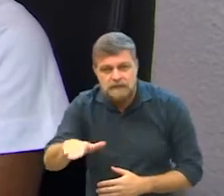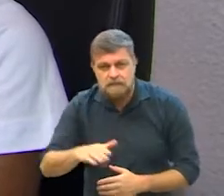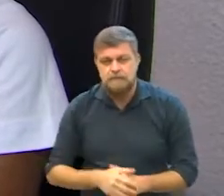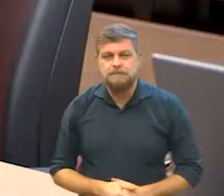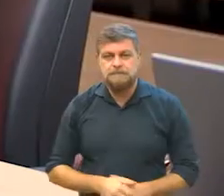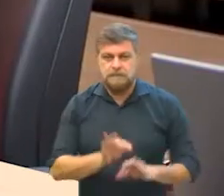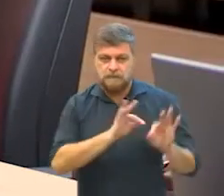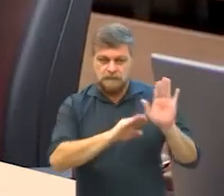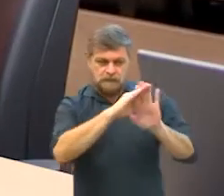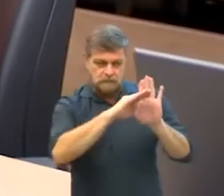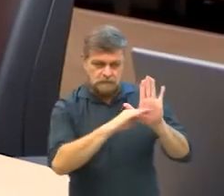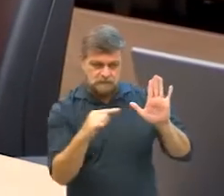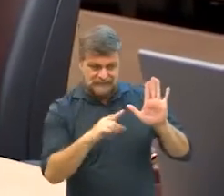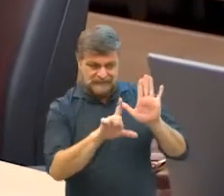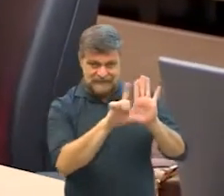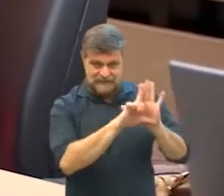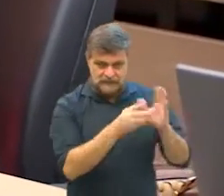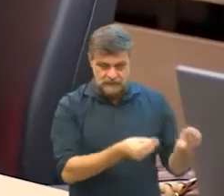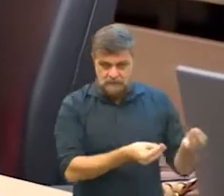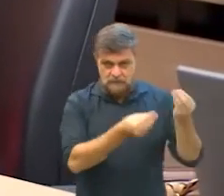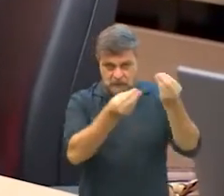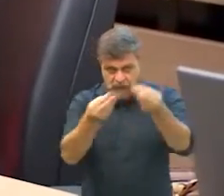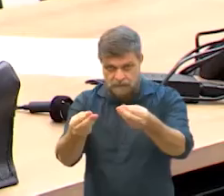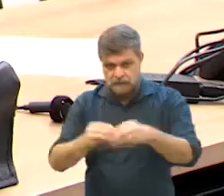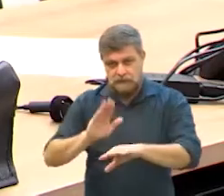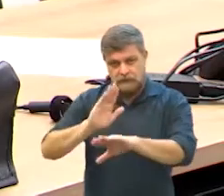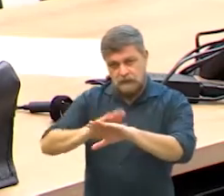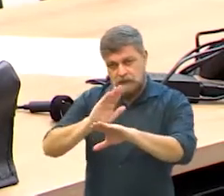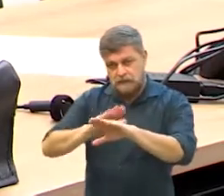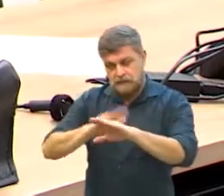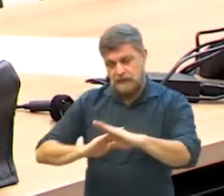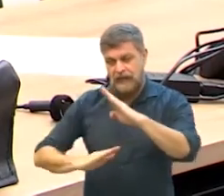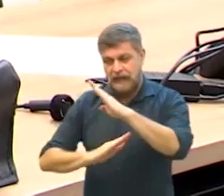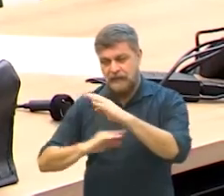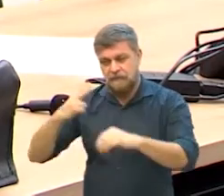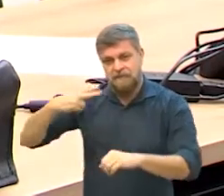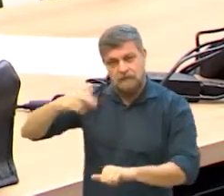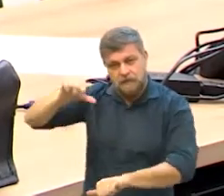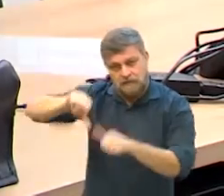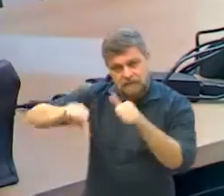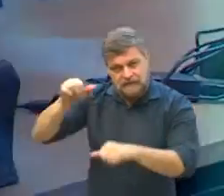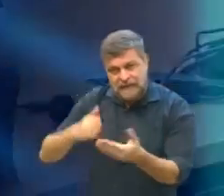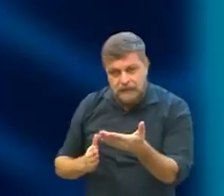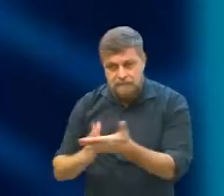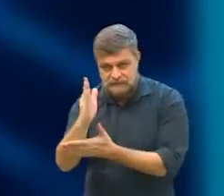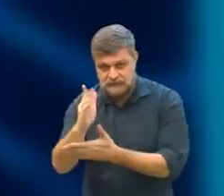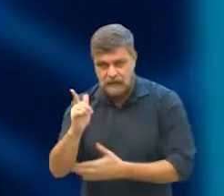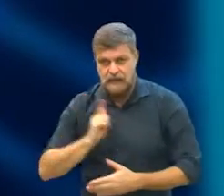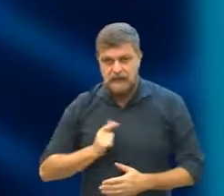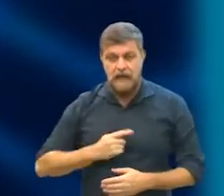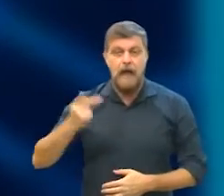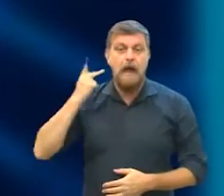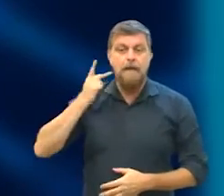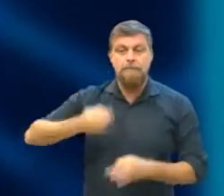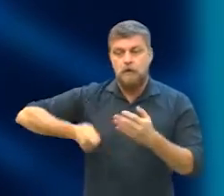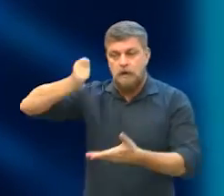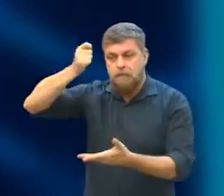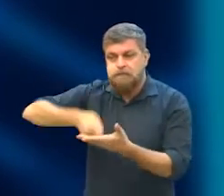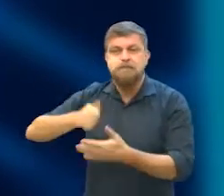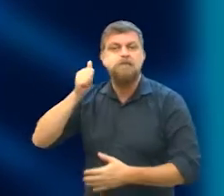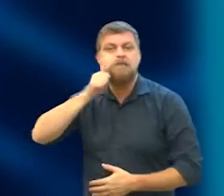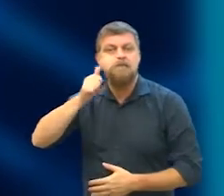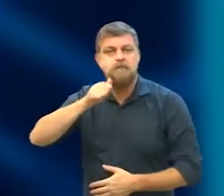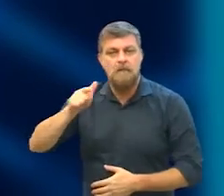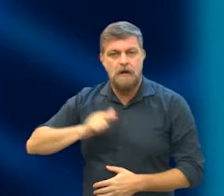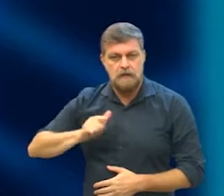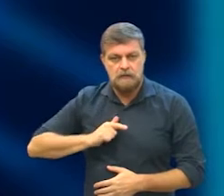escolas fundamentais. Outro projeto de lei encaminhado pelas vereadoras para aprovação da casa é o programa Procuradoria da